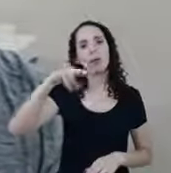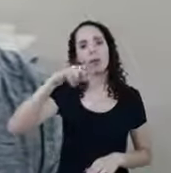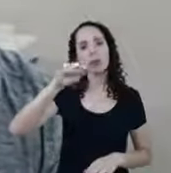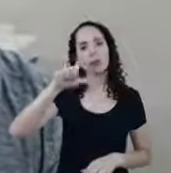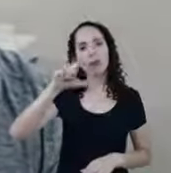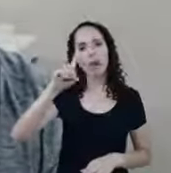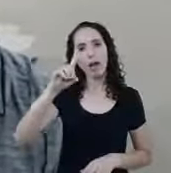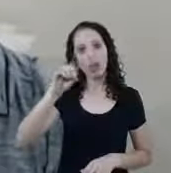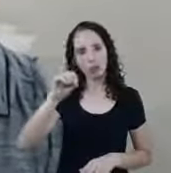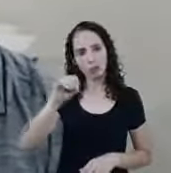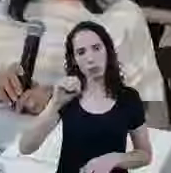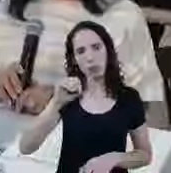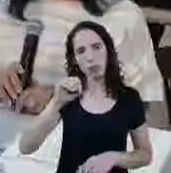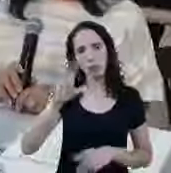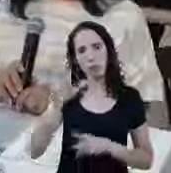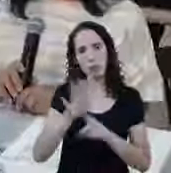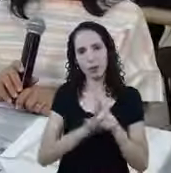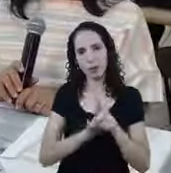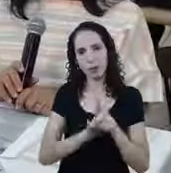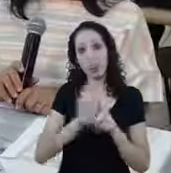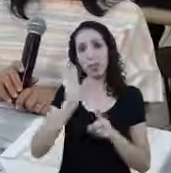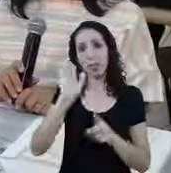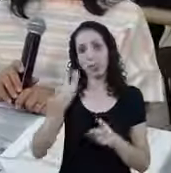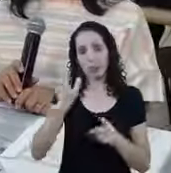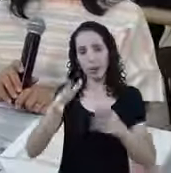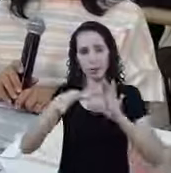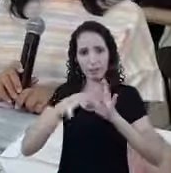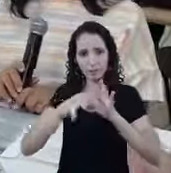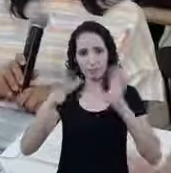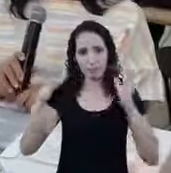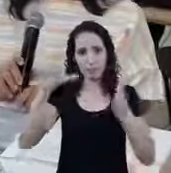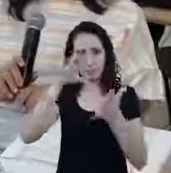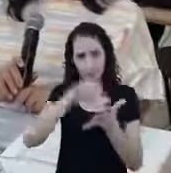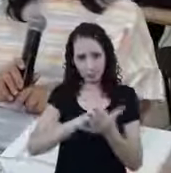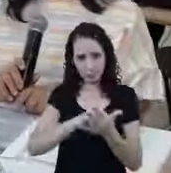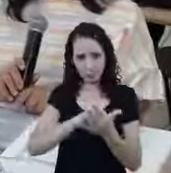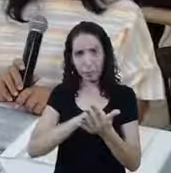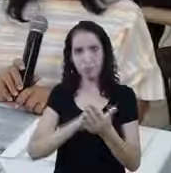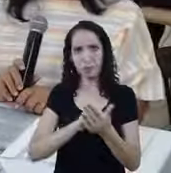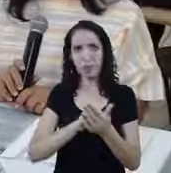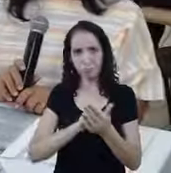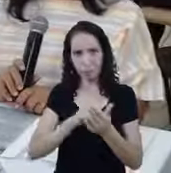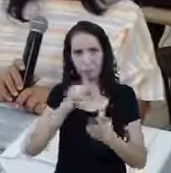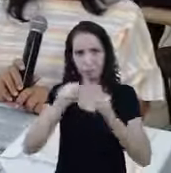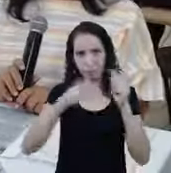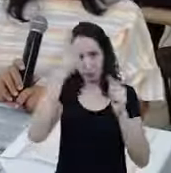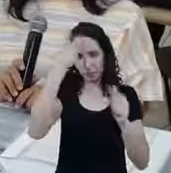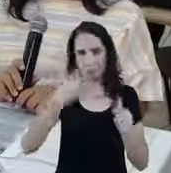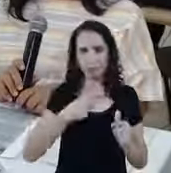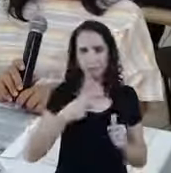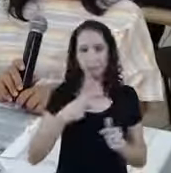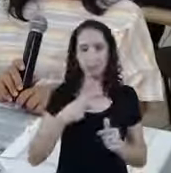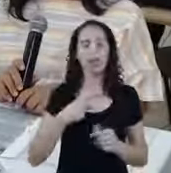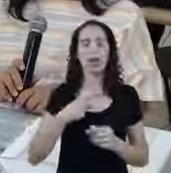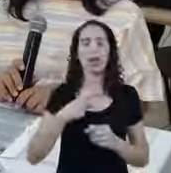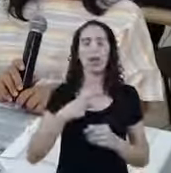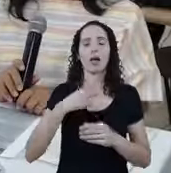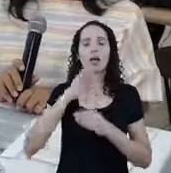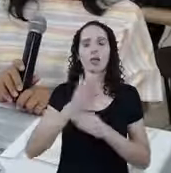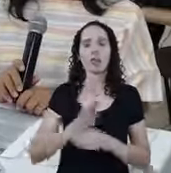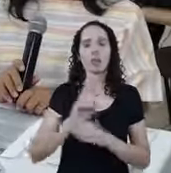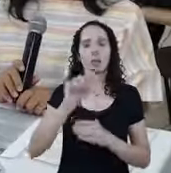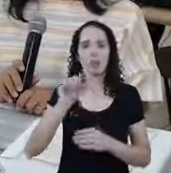para cadastro para autônomos? Já, esse que nós falamos agora Repete por favor Vamos lá É, auxílio.caixa.gov